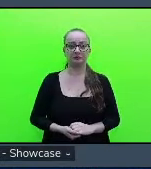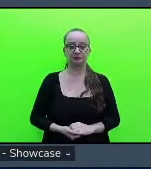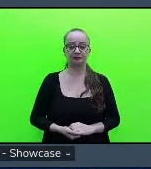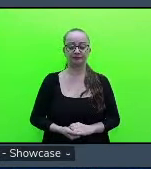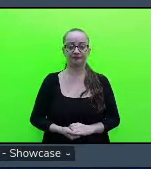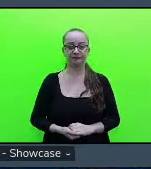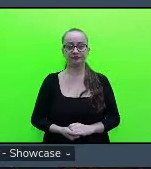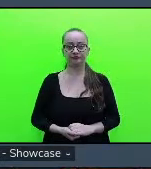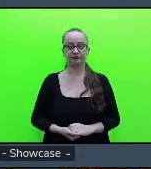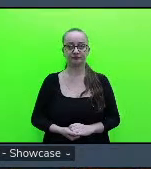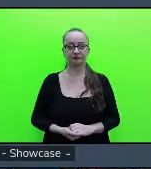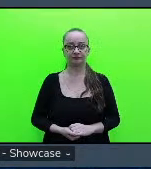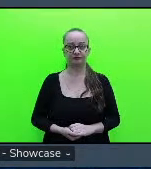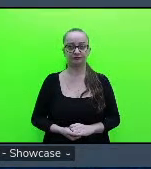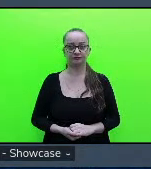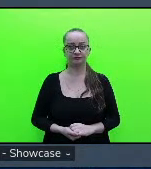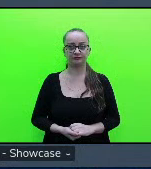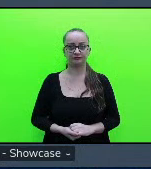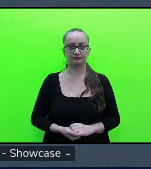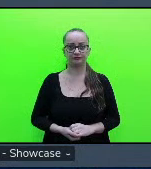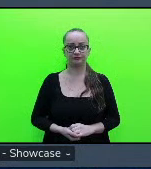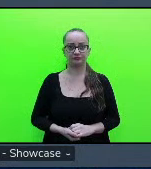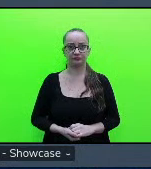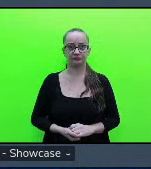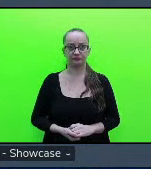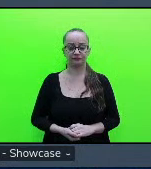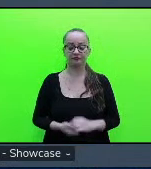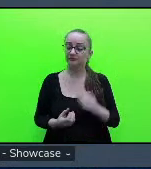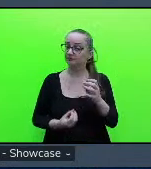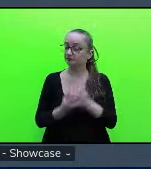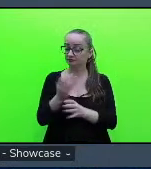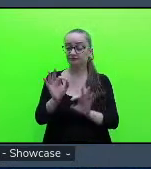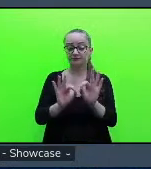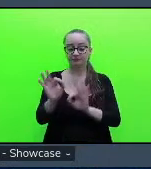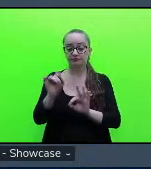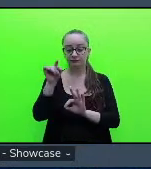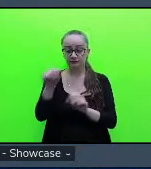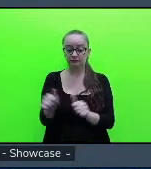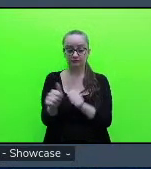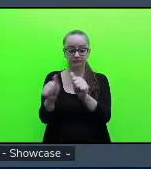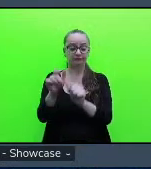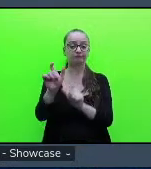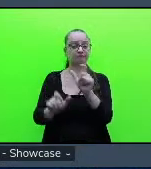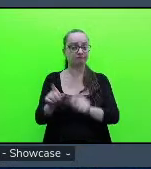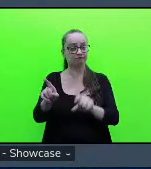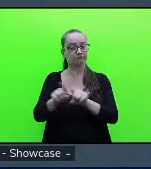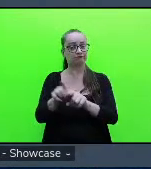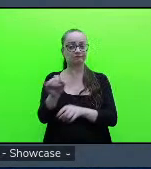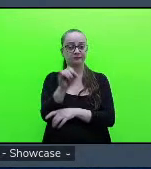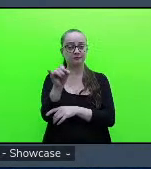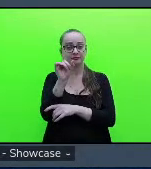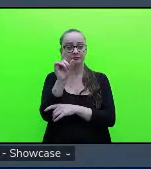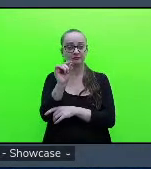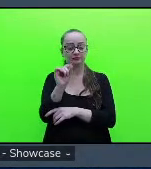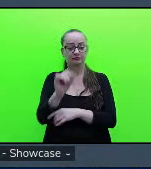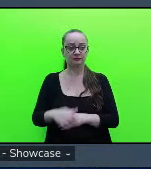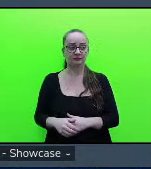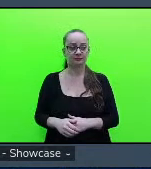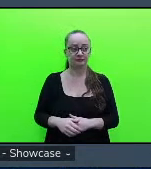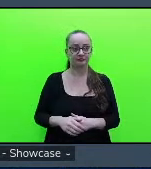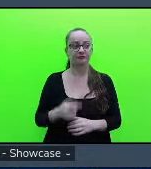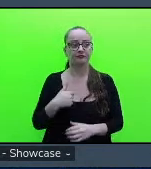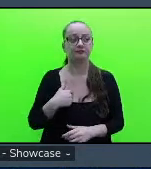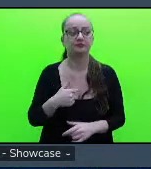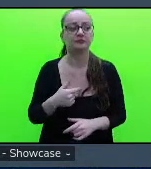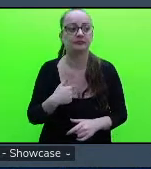formador de sujeitos e a importância de nós como